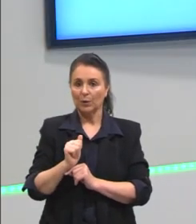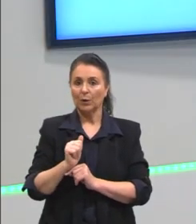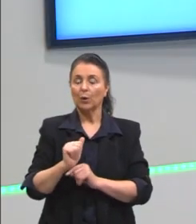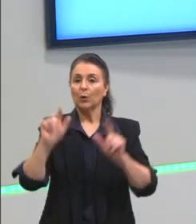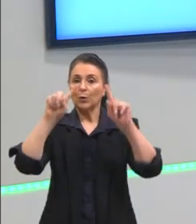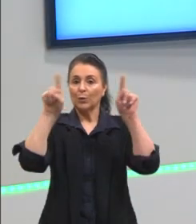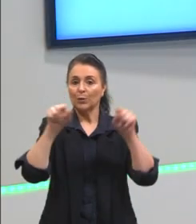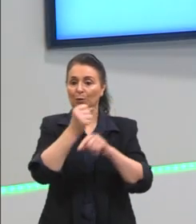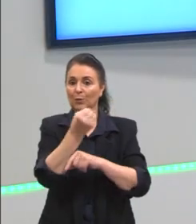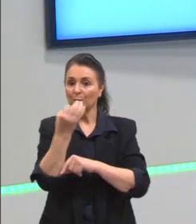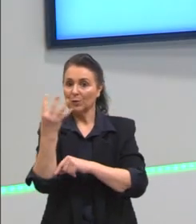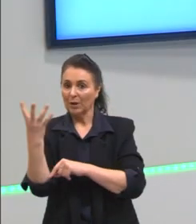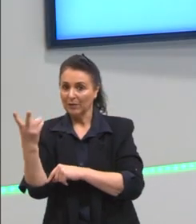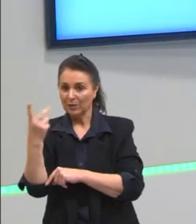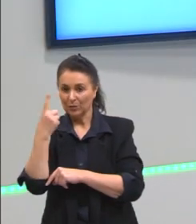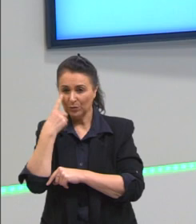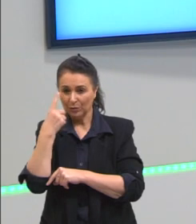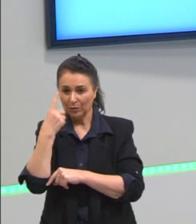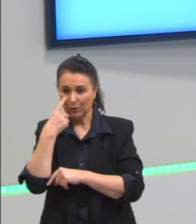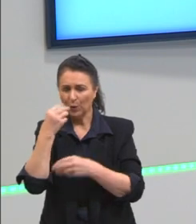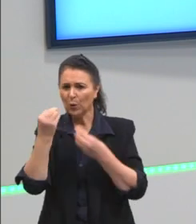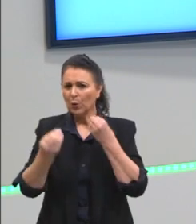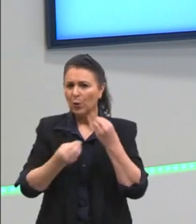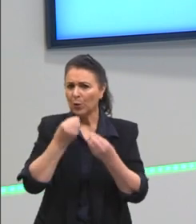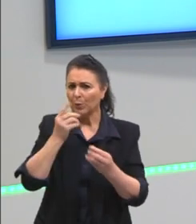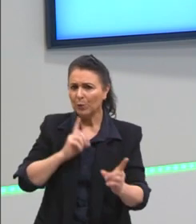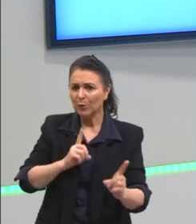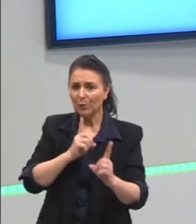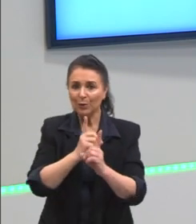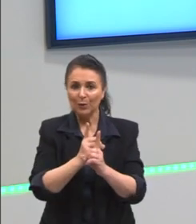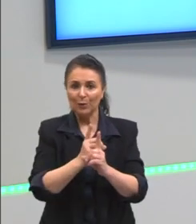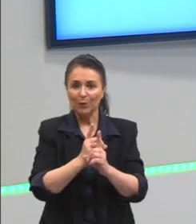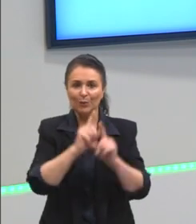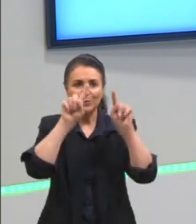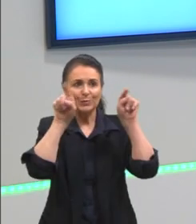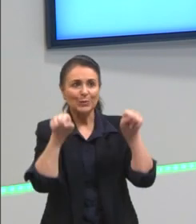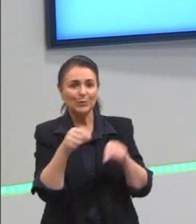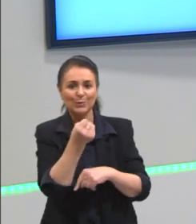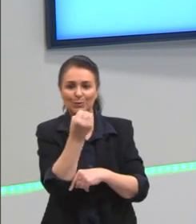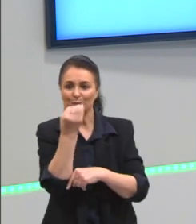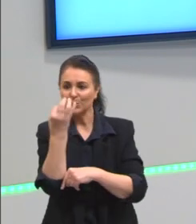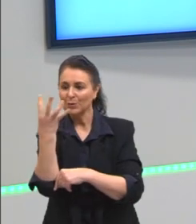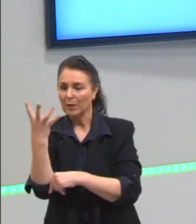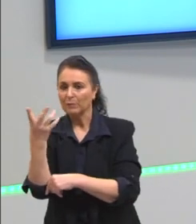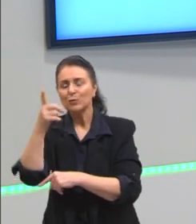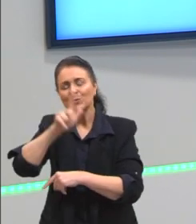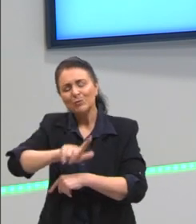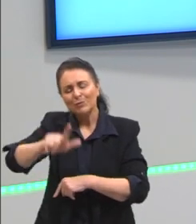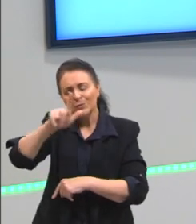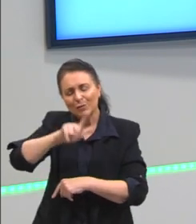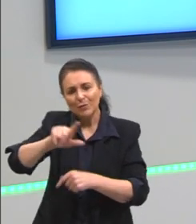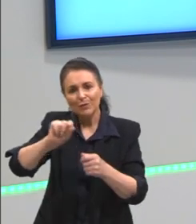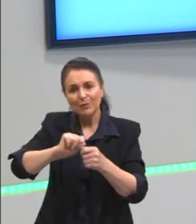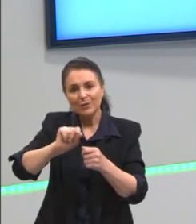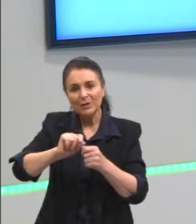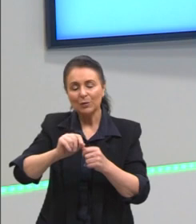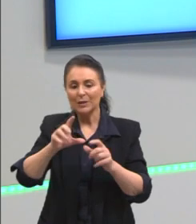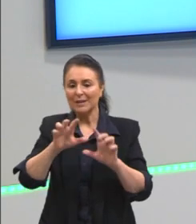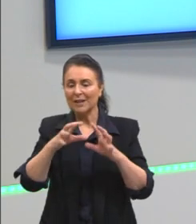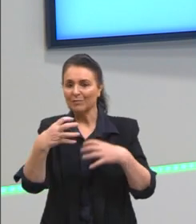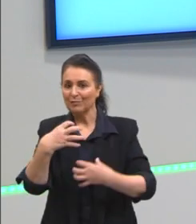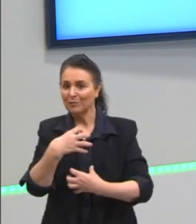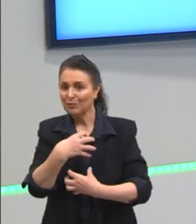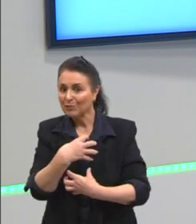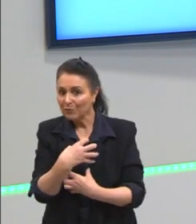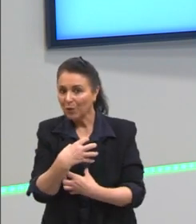vimos né? como é que chegou nesses produtos notáveis? a partir então da repetição deste formato aqui de